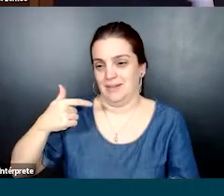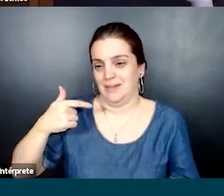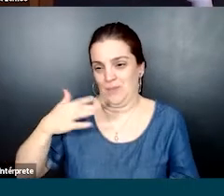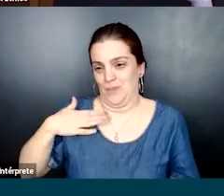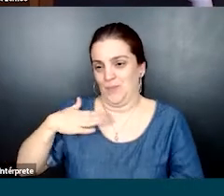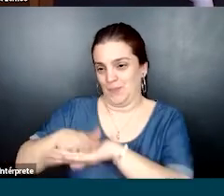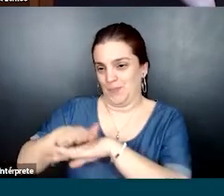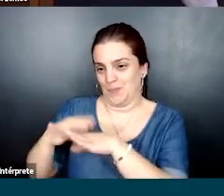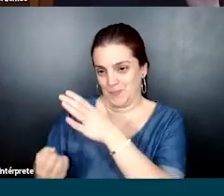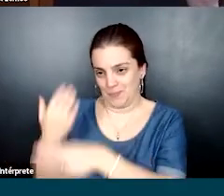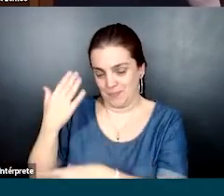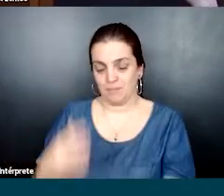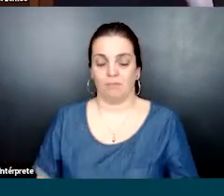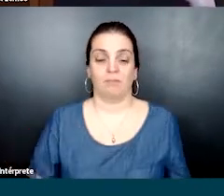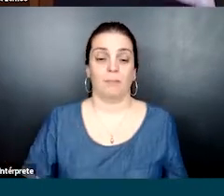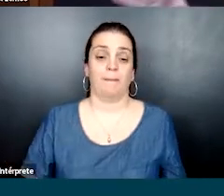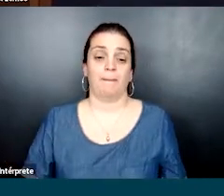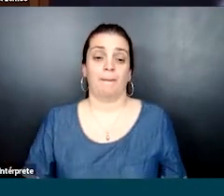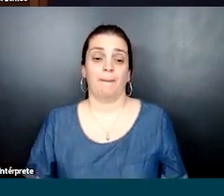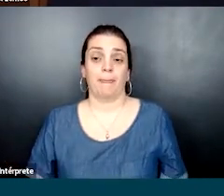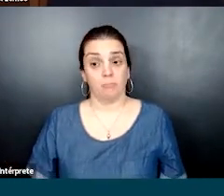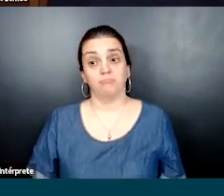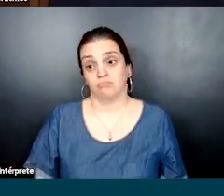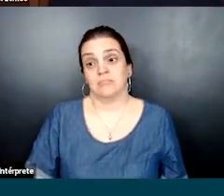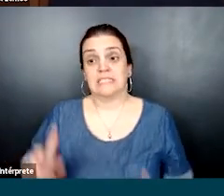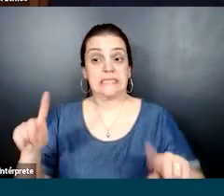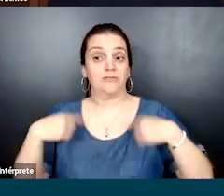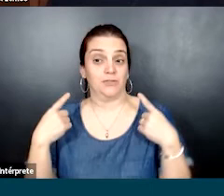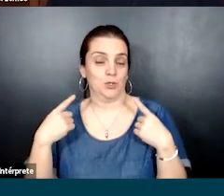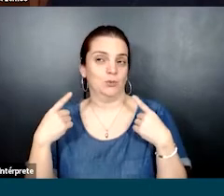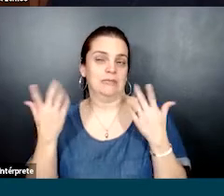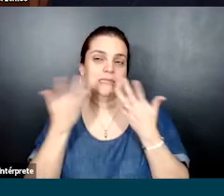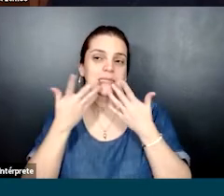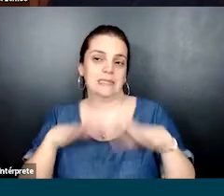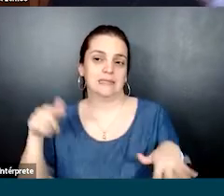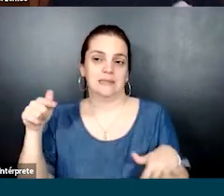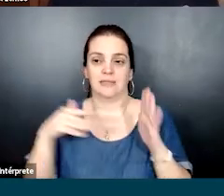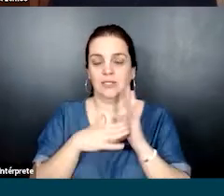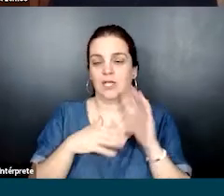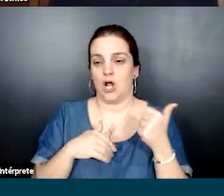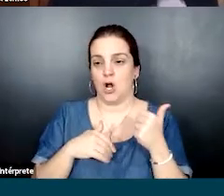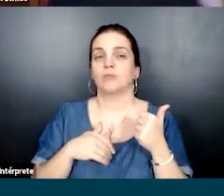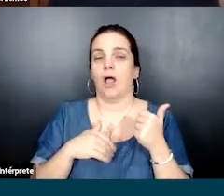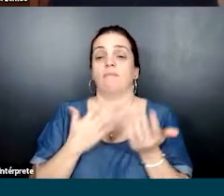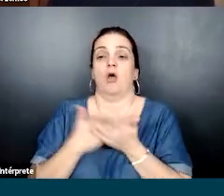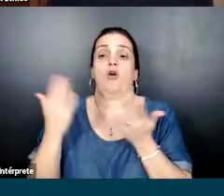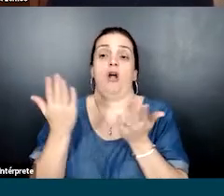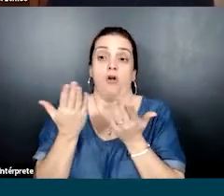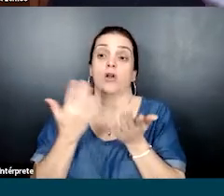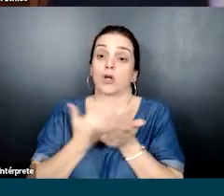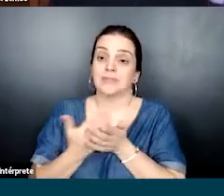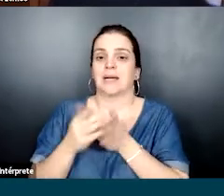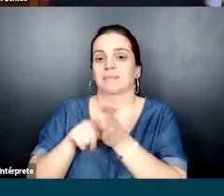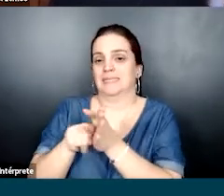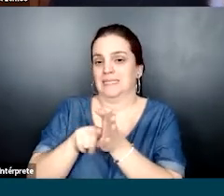solução. Então, dado que esse era o nosso desafio, a gente entendeu que era o momento de